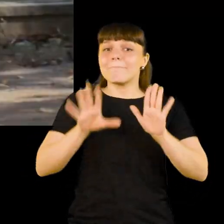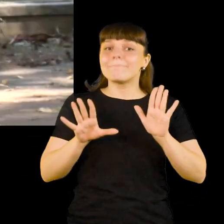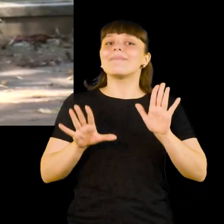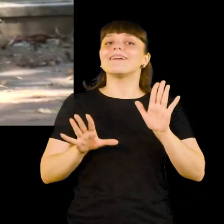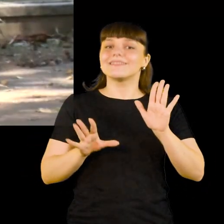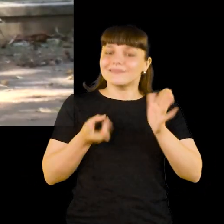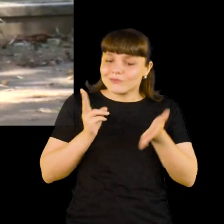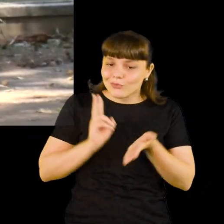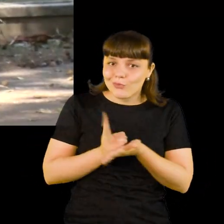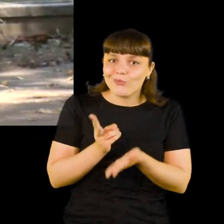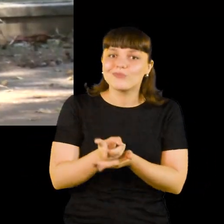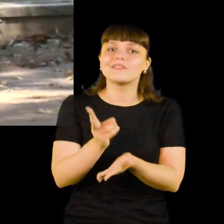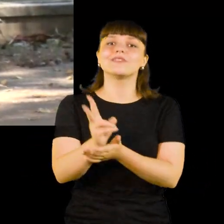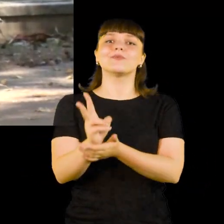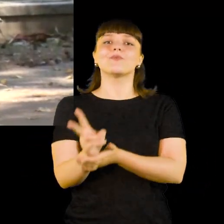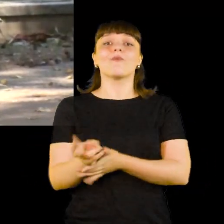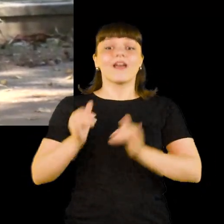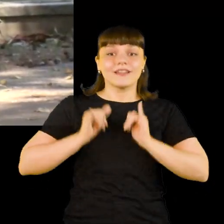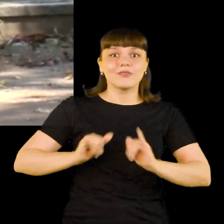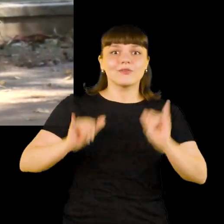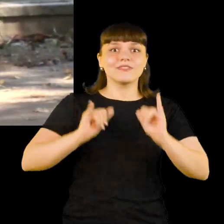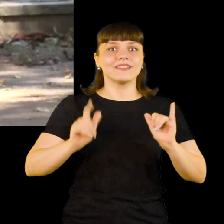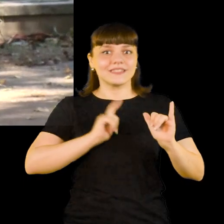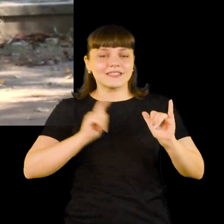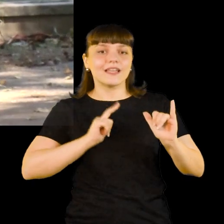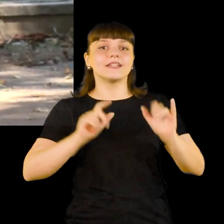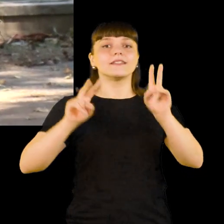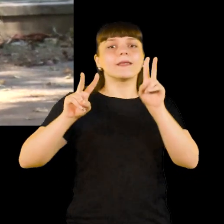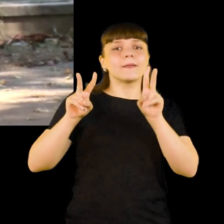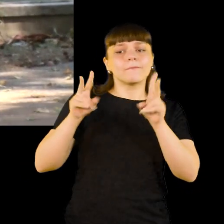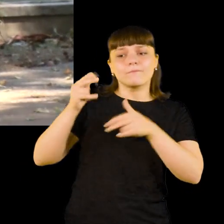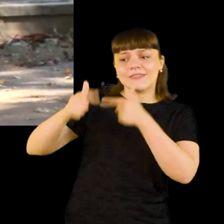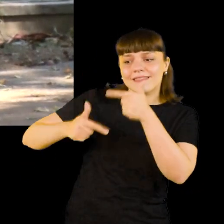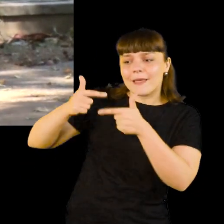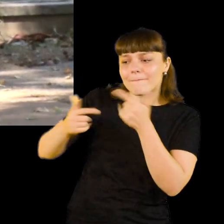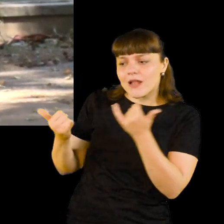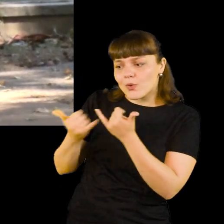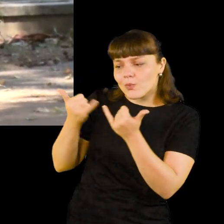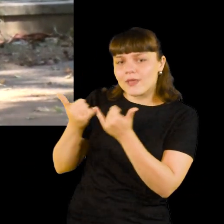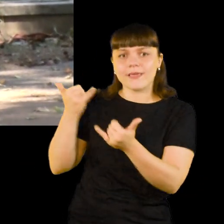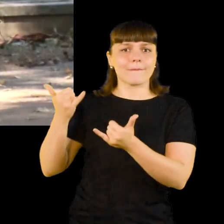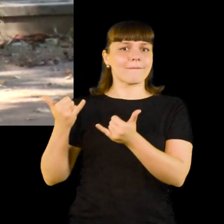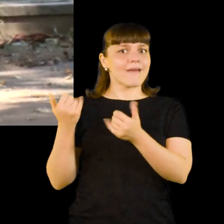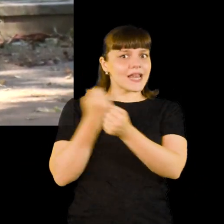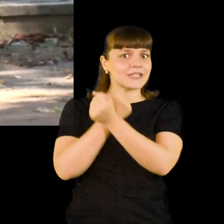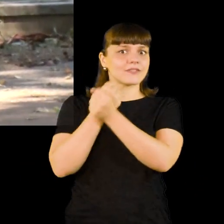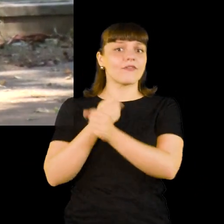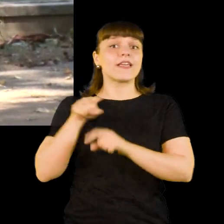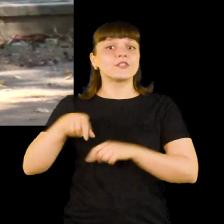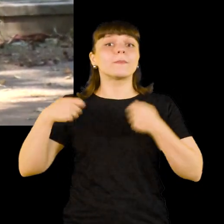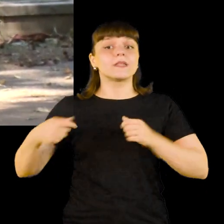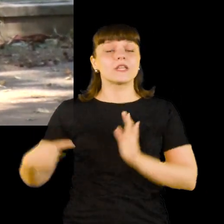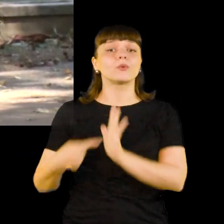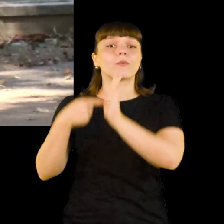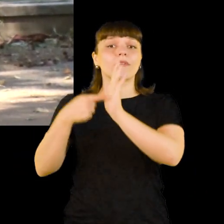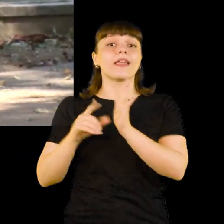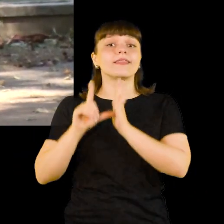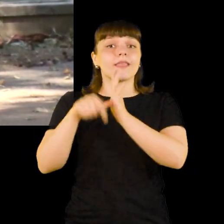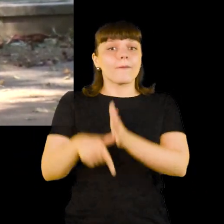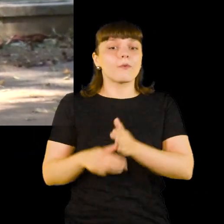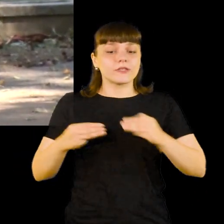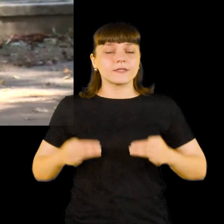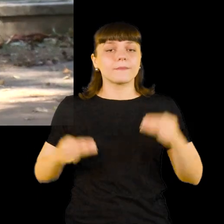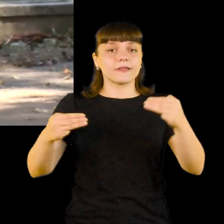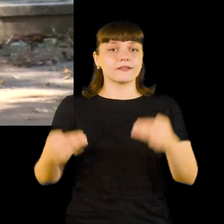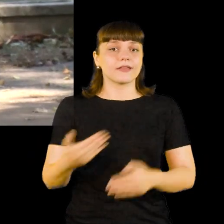Mas ainda existem flagrantes de condições de trabalho análogas à escravidão em várias áreas. Elas devem ser denunciadas e